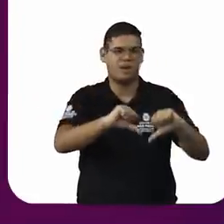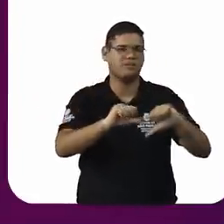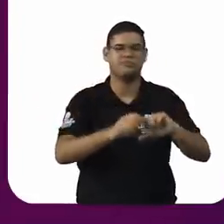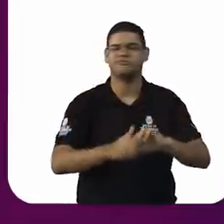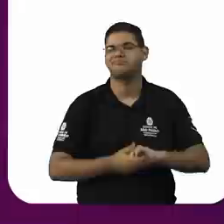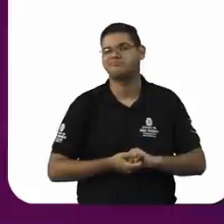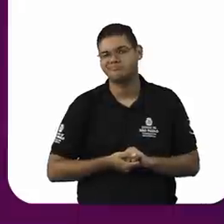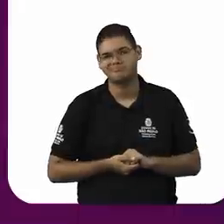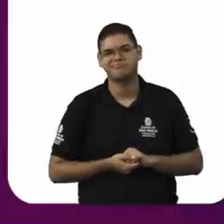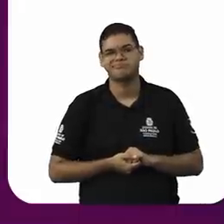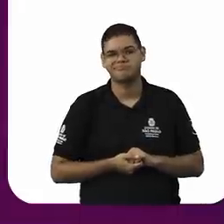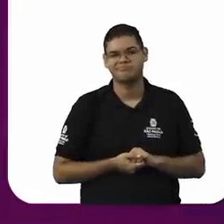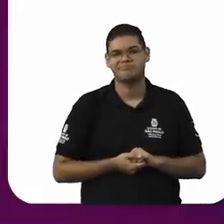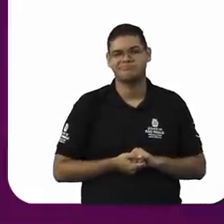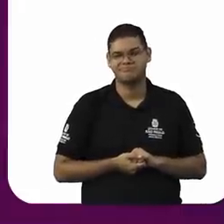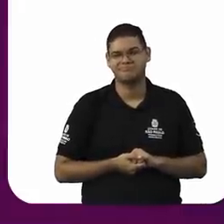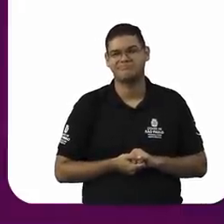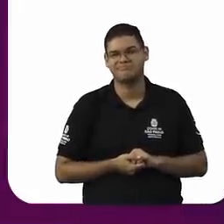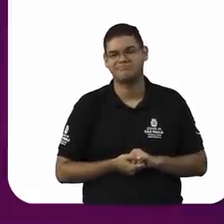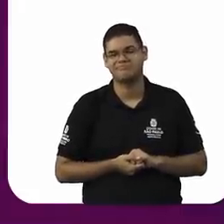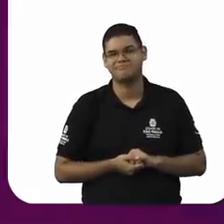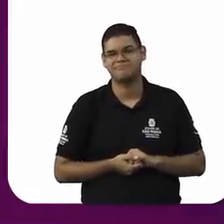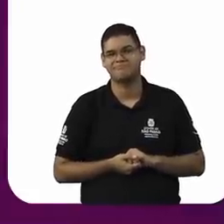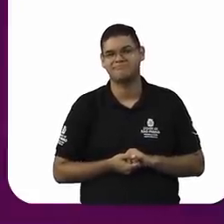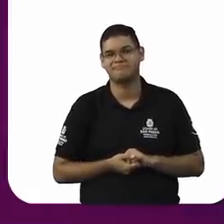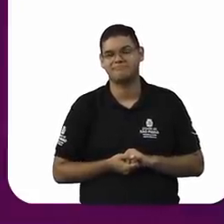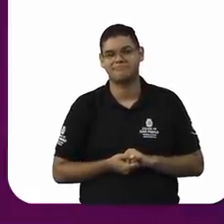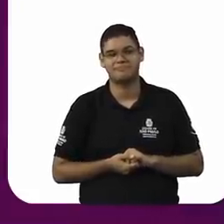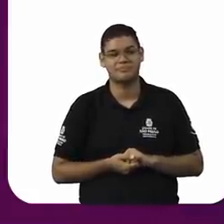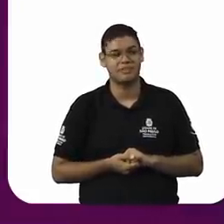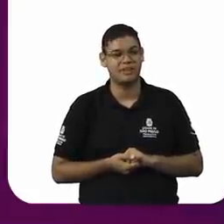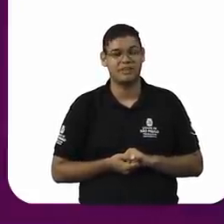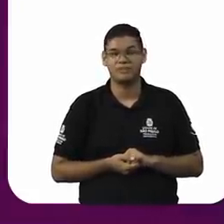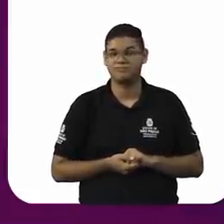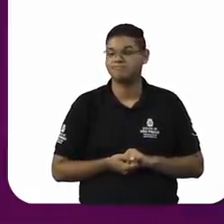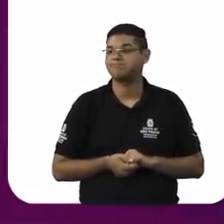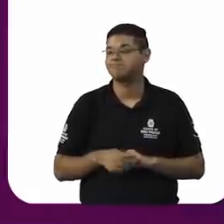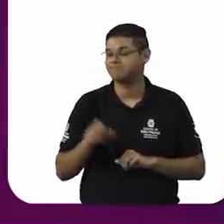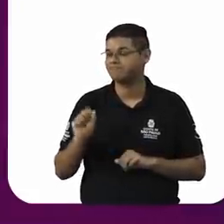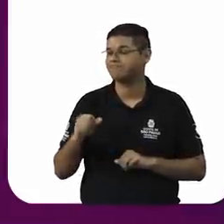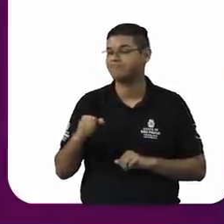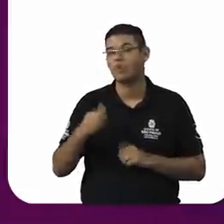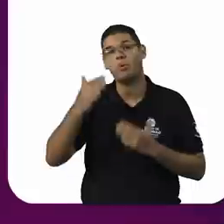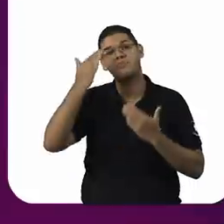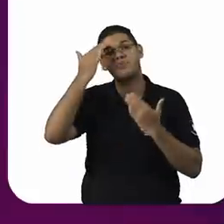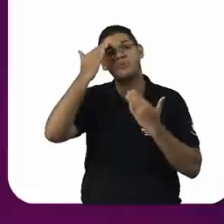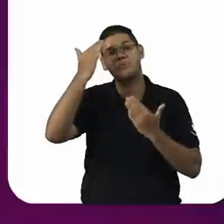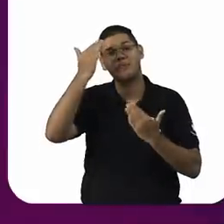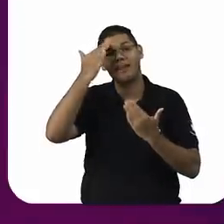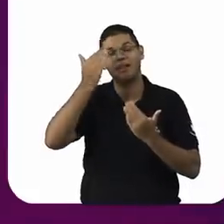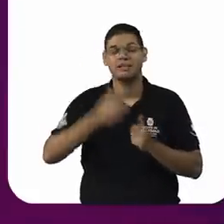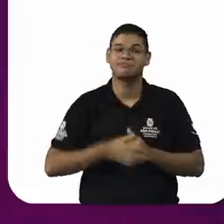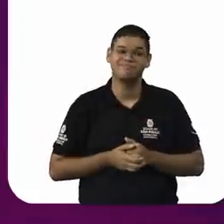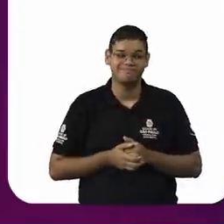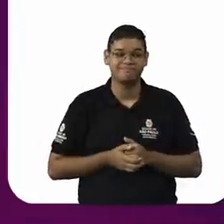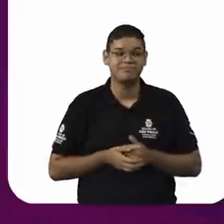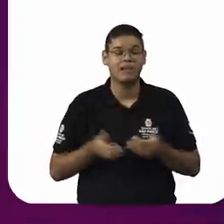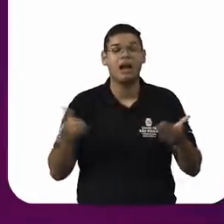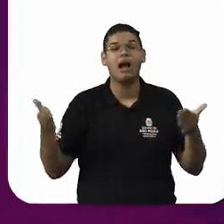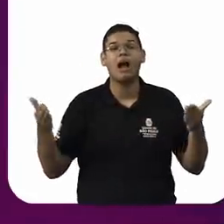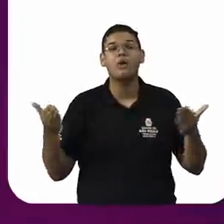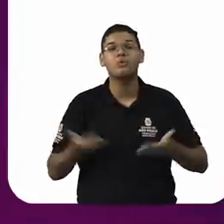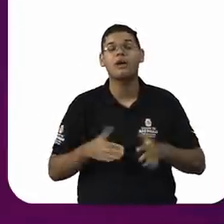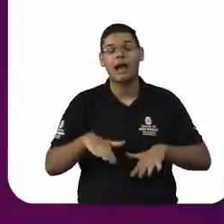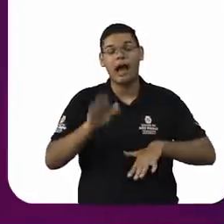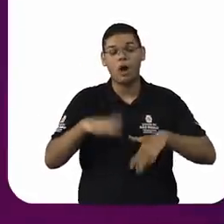O papo está bom. Muito obrigada pelas explanações. Eu vou agora abrir espaço para